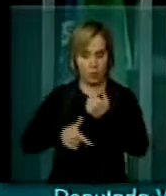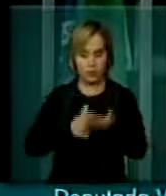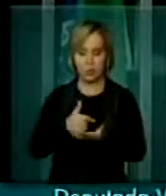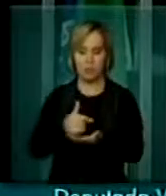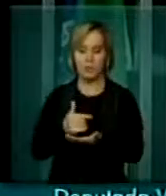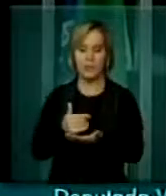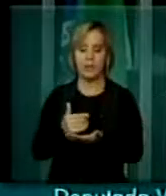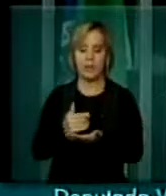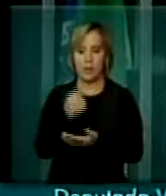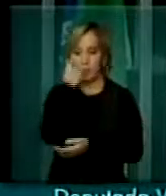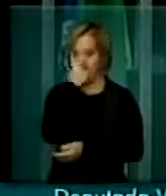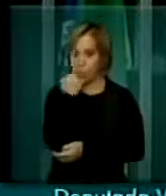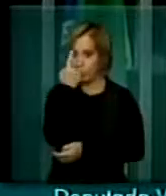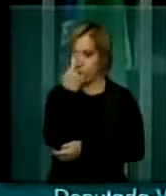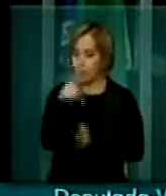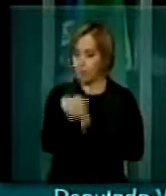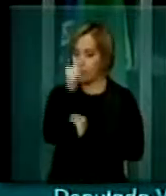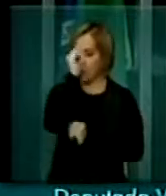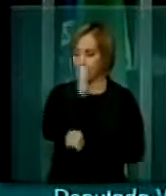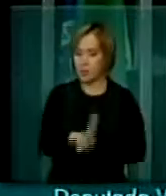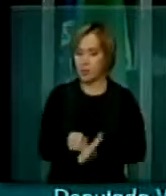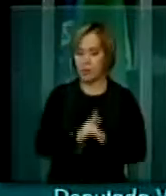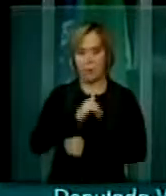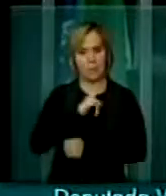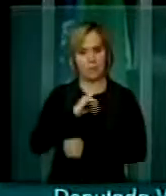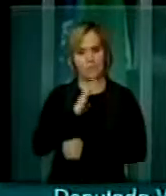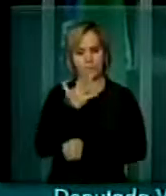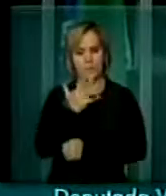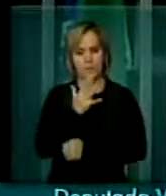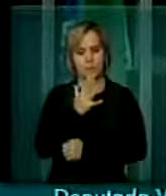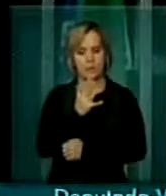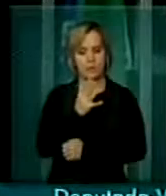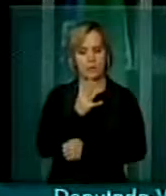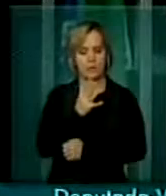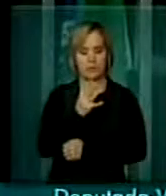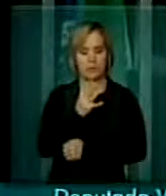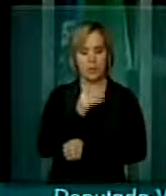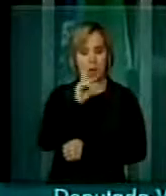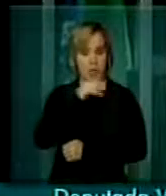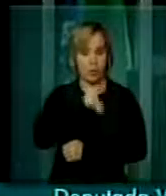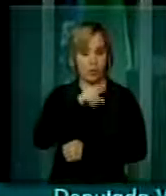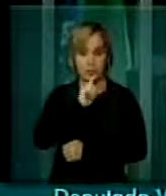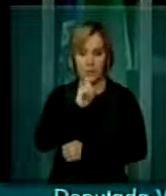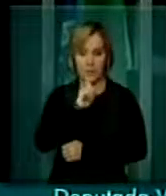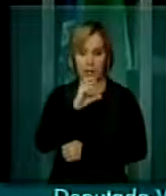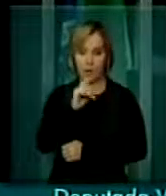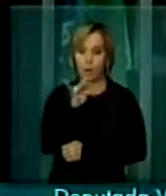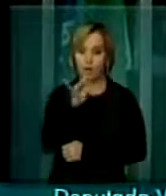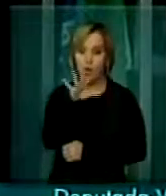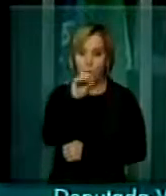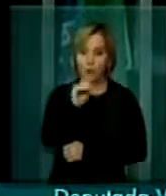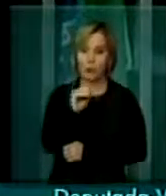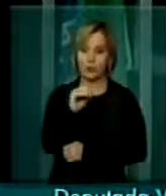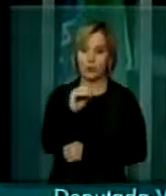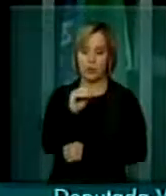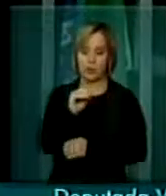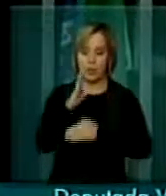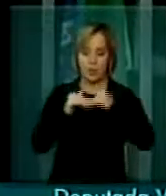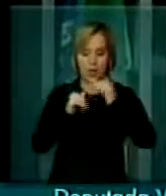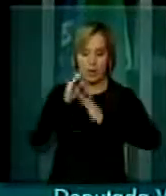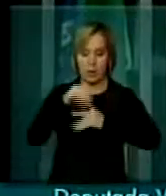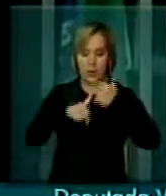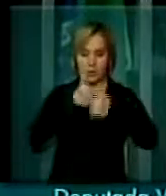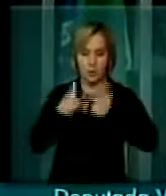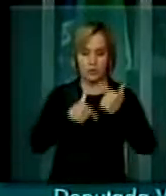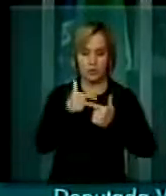obra, ora, no Brasil, estava em torno de cinco, não é o salário, é o custo da mão de obra, portanto, todos os encargos